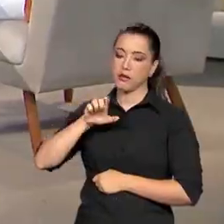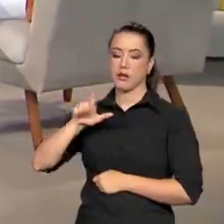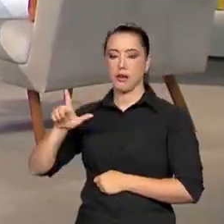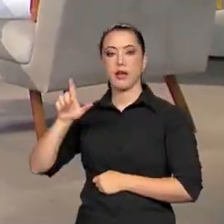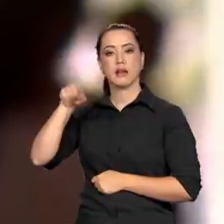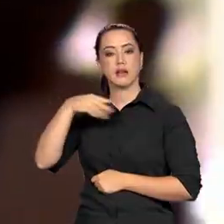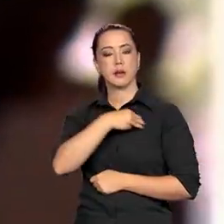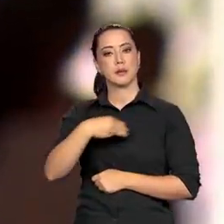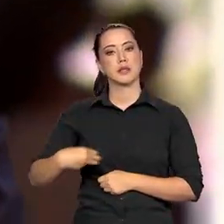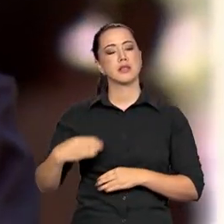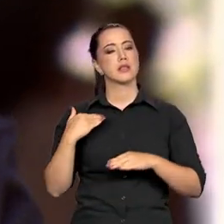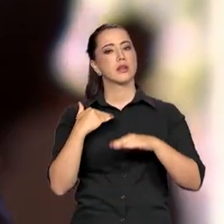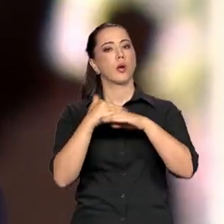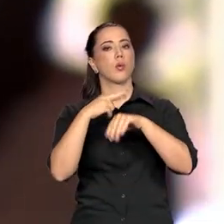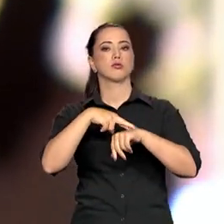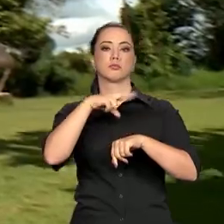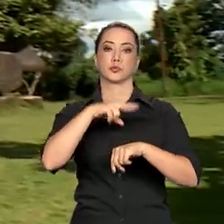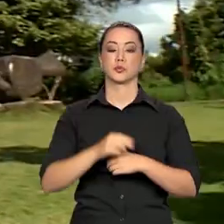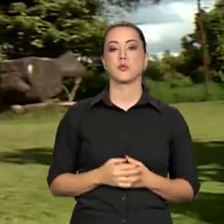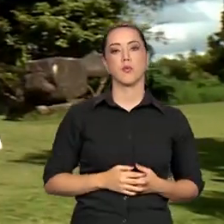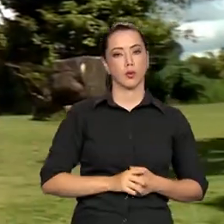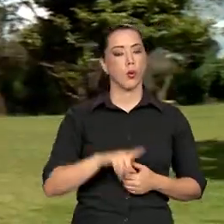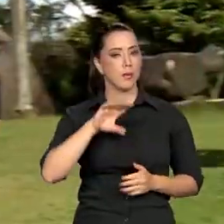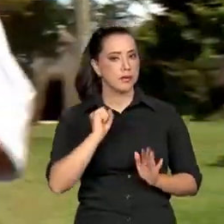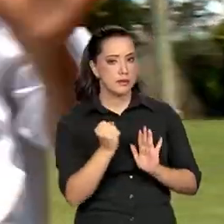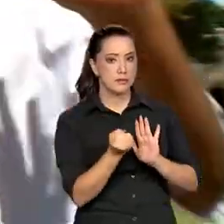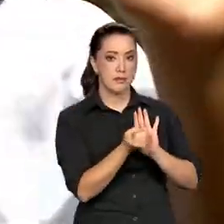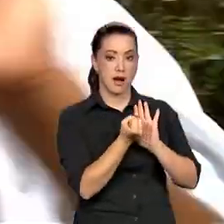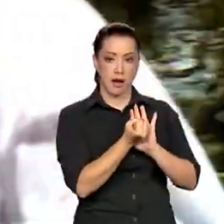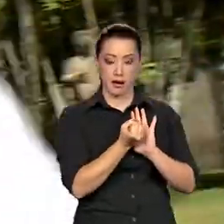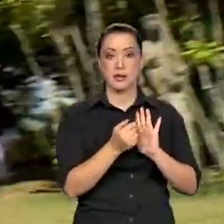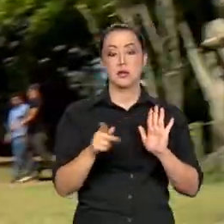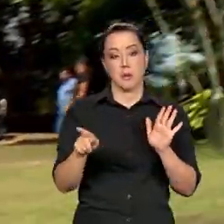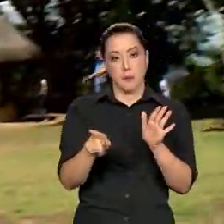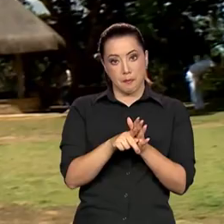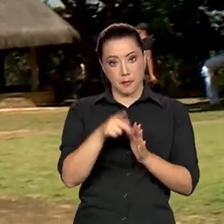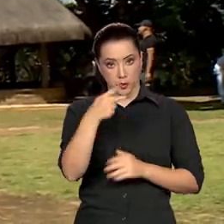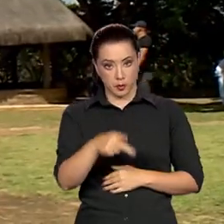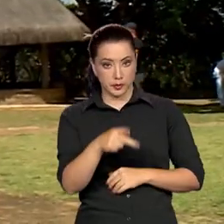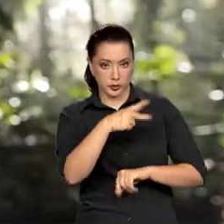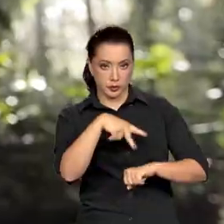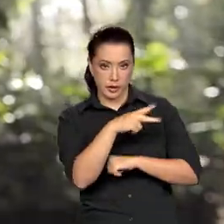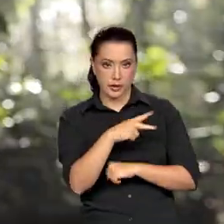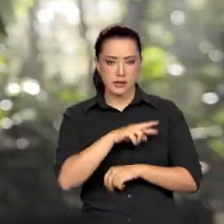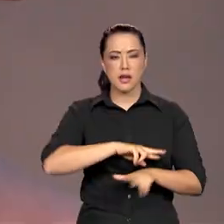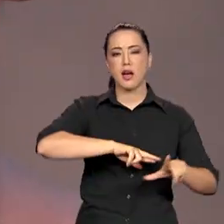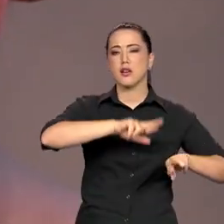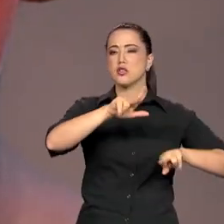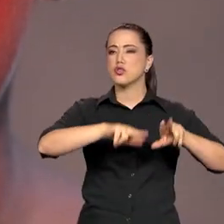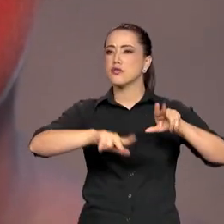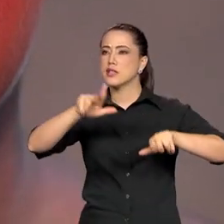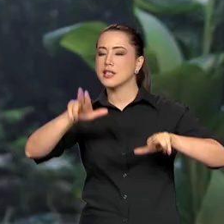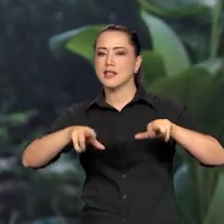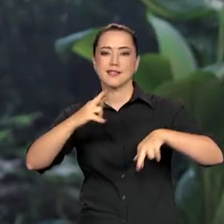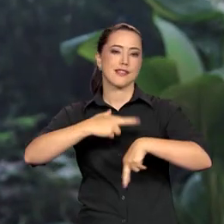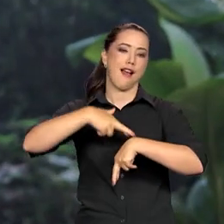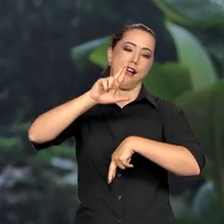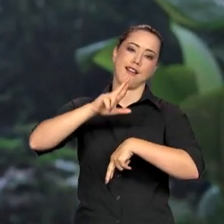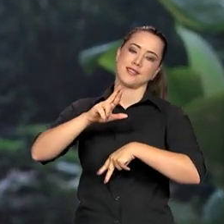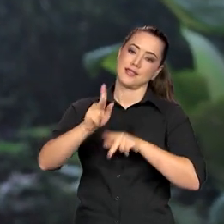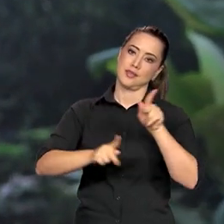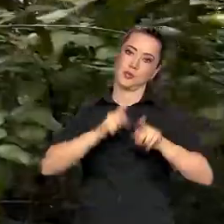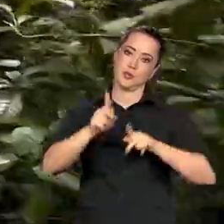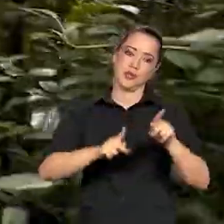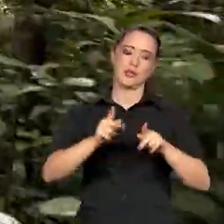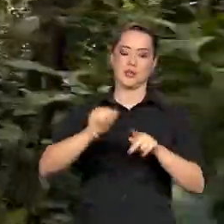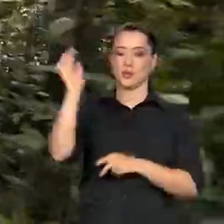racial. Uma das marcas da identidade nacional é a multidiversidade da população brasileira. São tipos